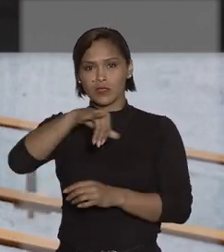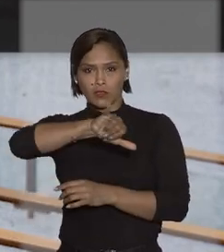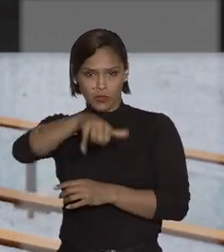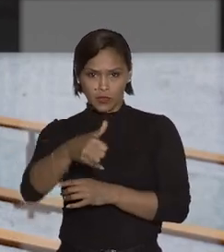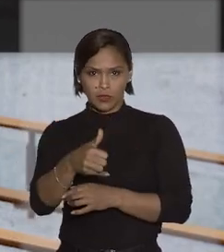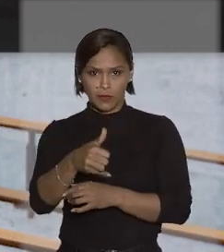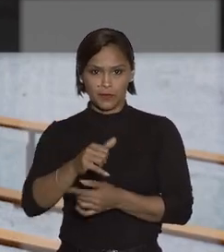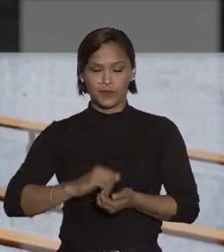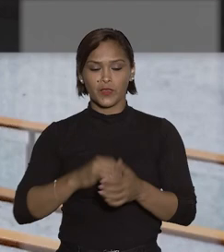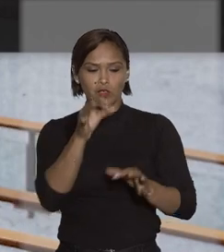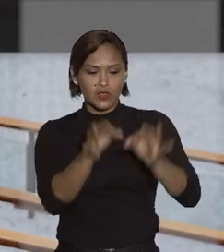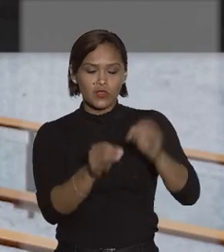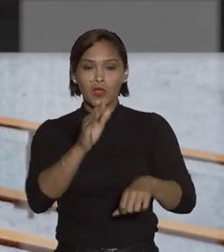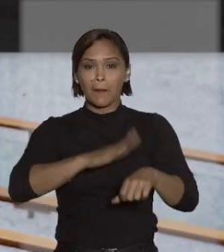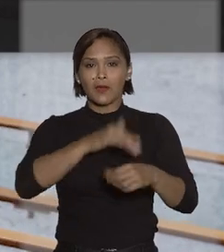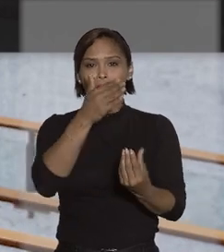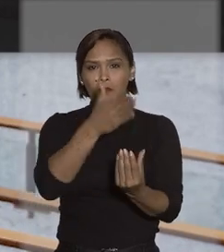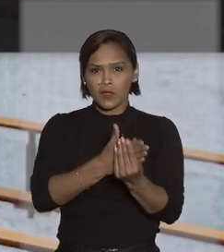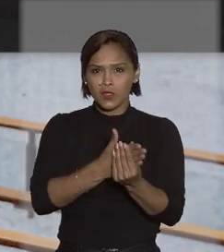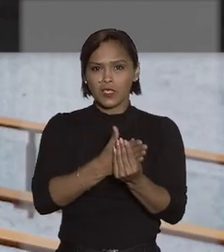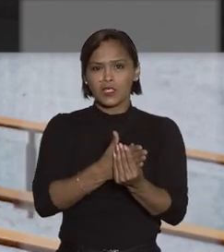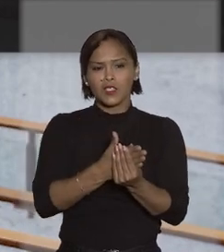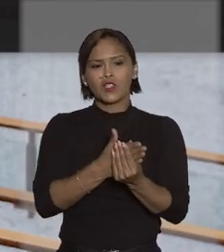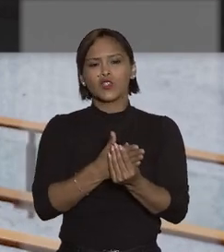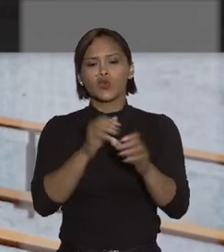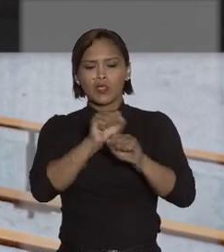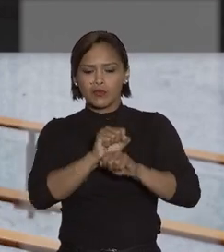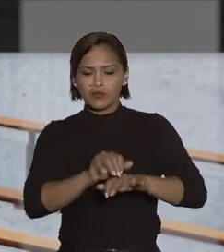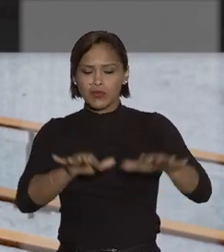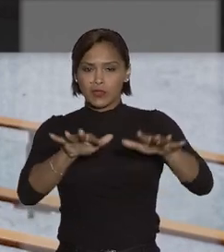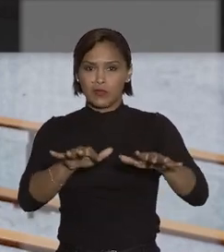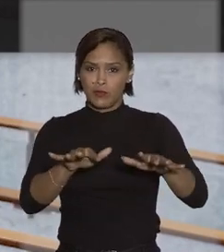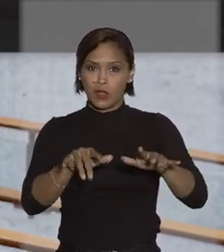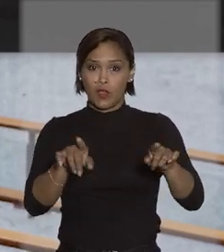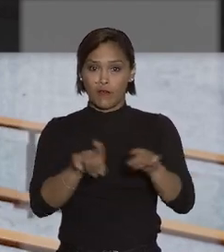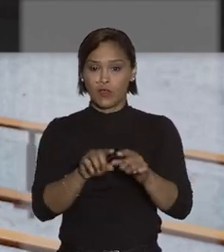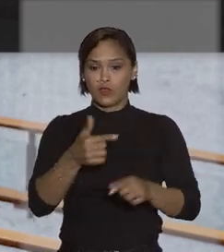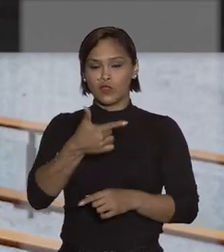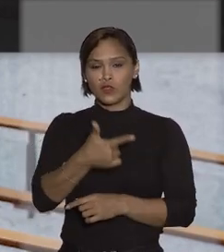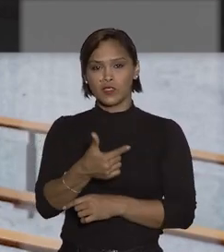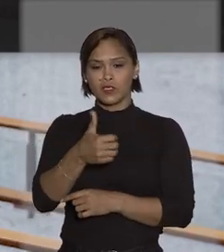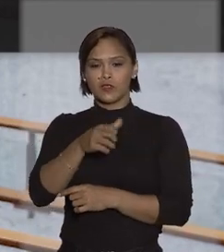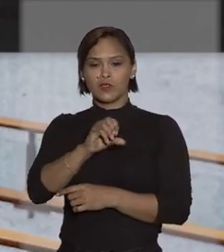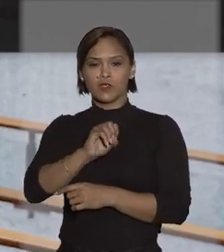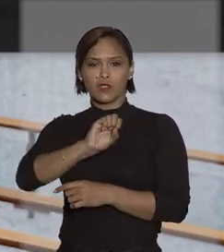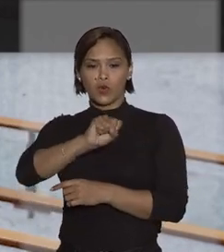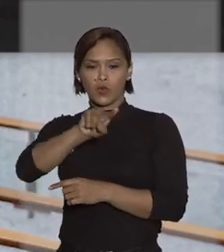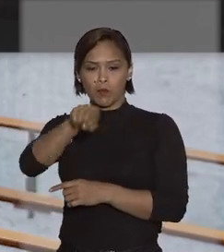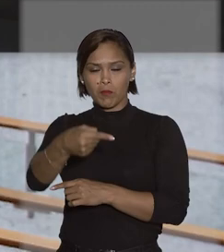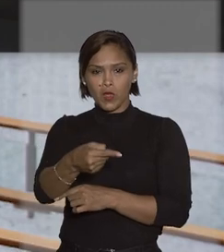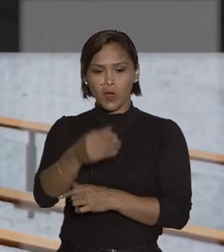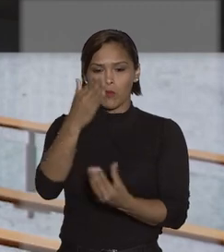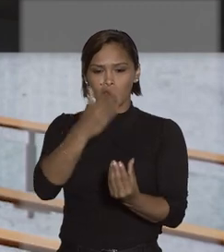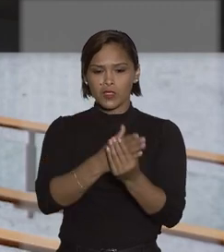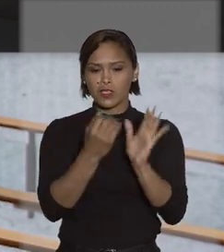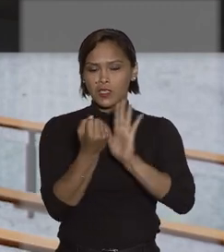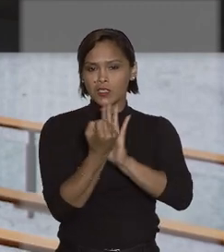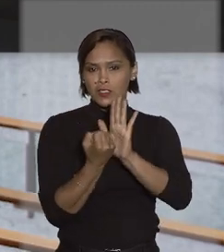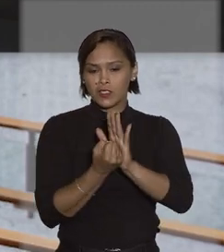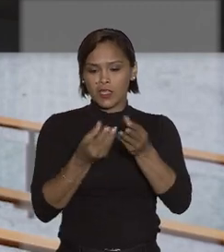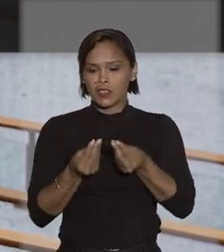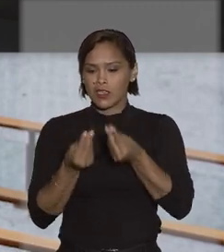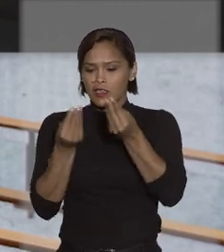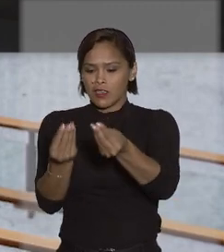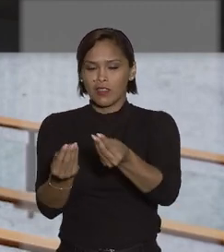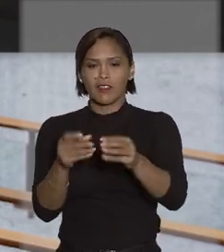de Justiça, julgar mais processos do que os distribuídos. Foram 208 mil processos registrados e